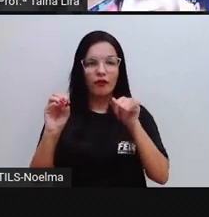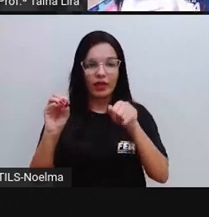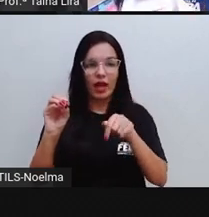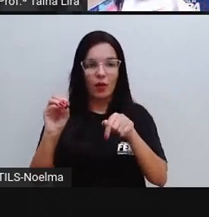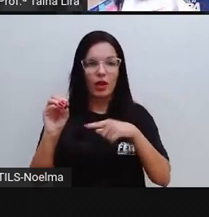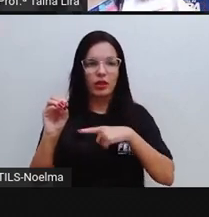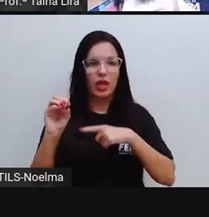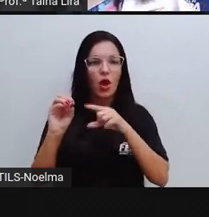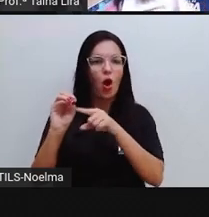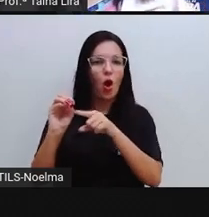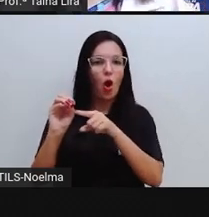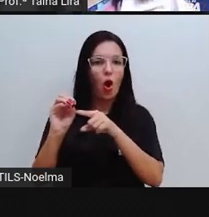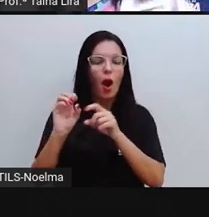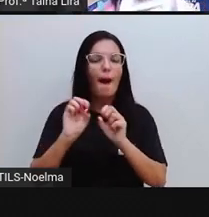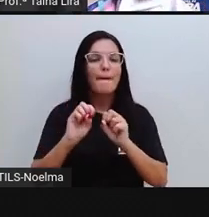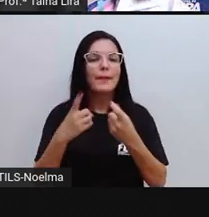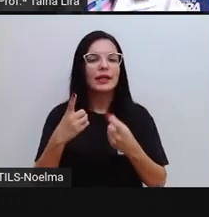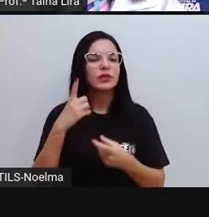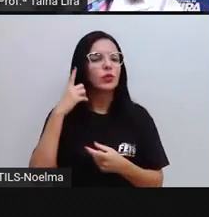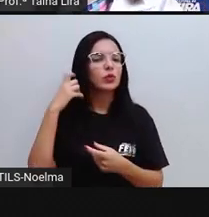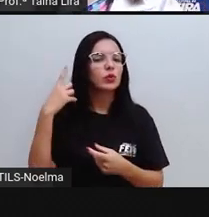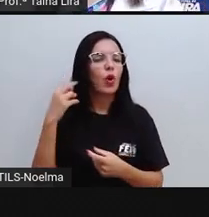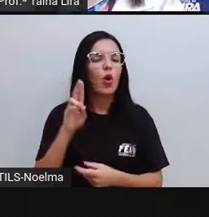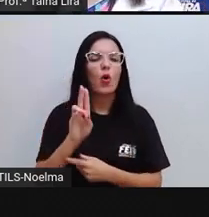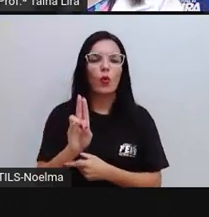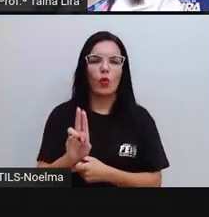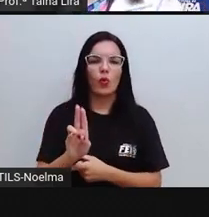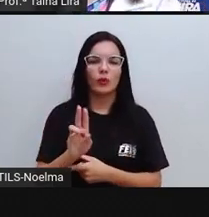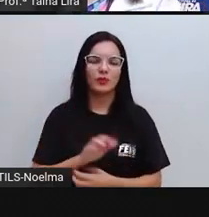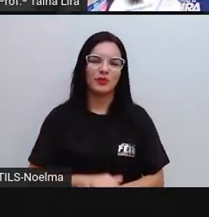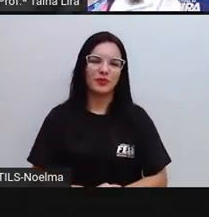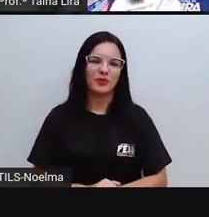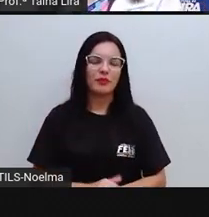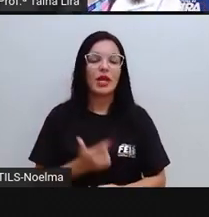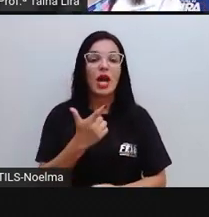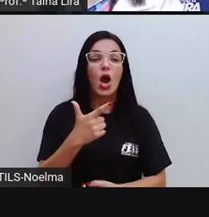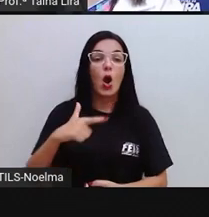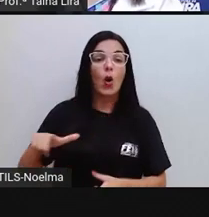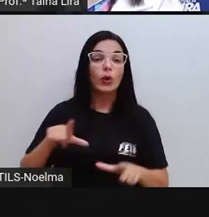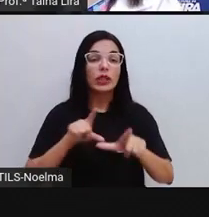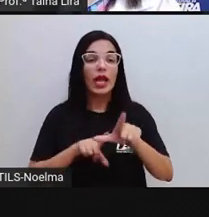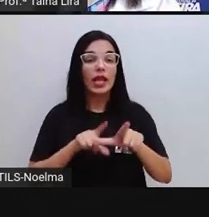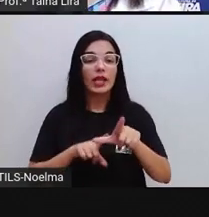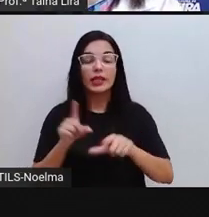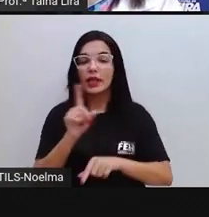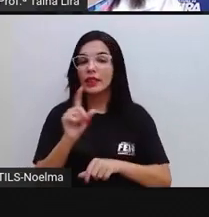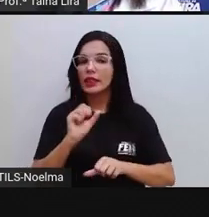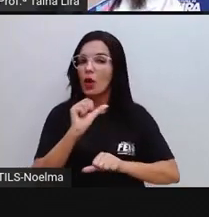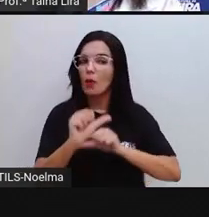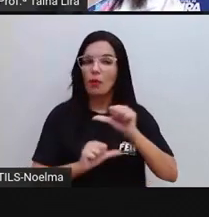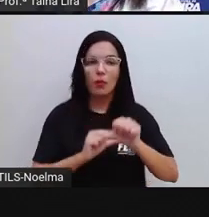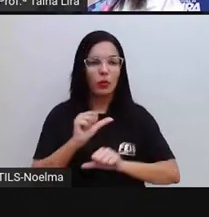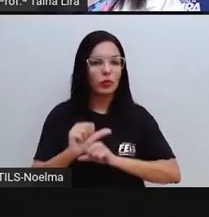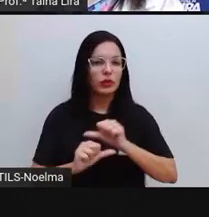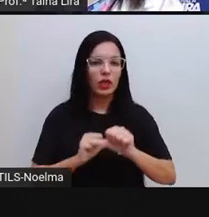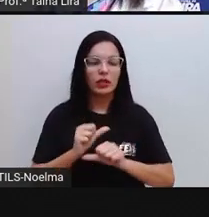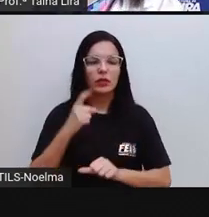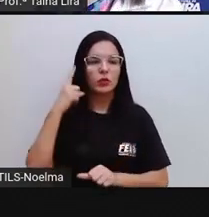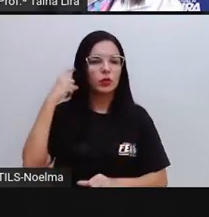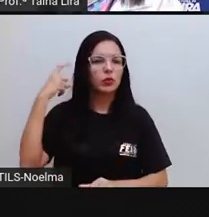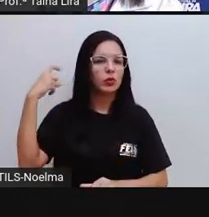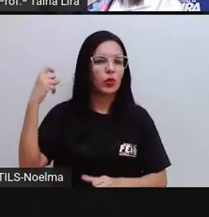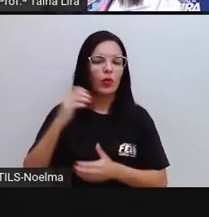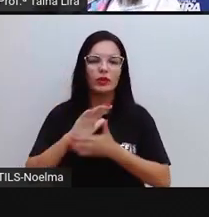fraca. Olha, outra letra que não muda o som é a letra B. Nós já vimos que o B é uma das